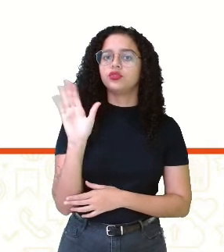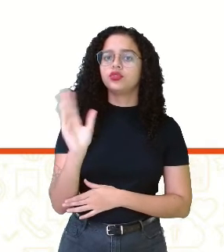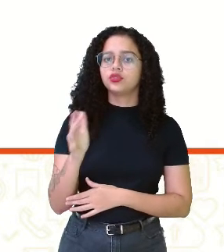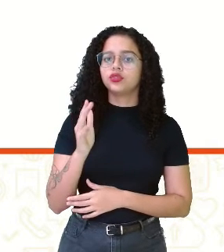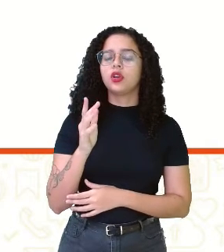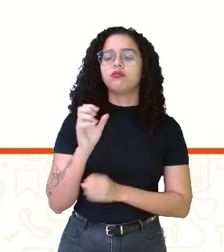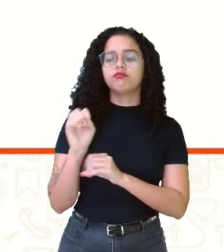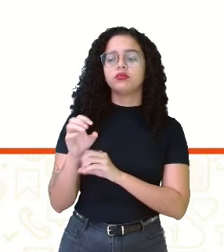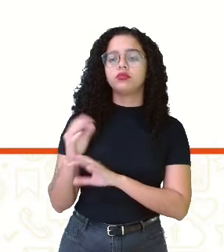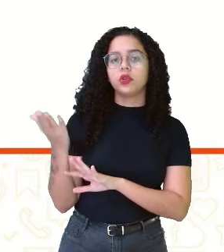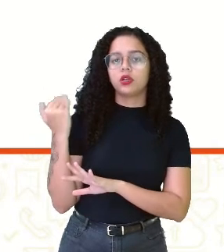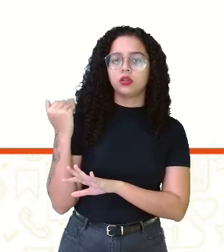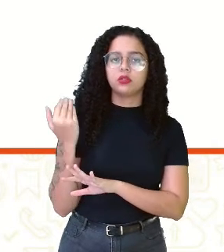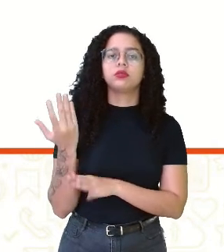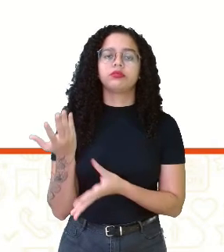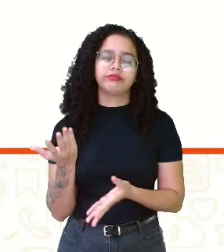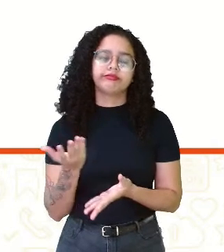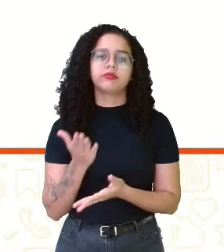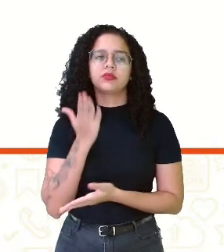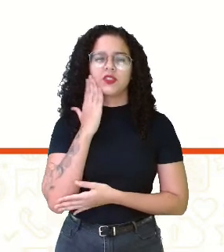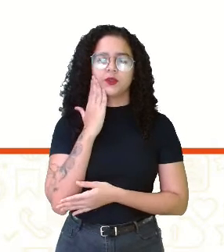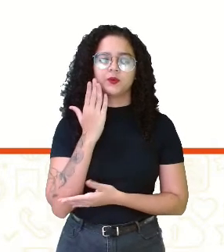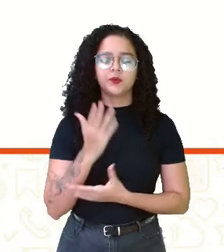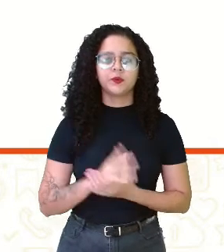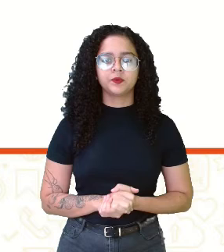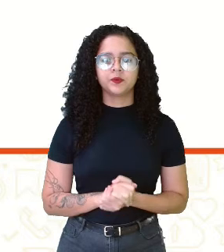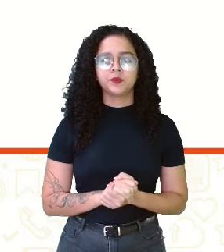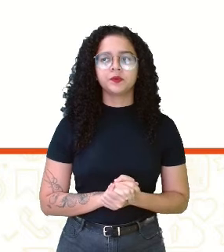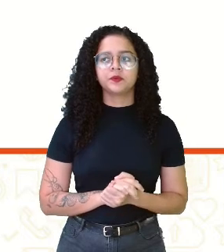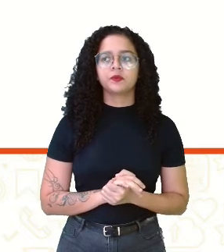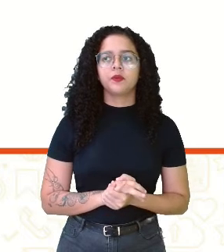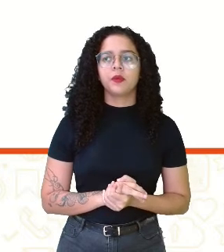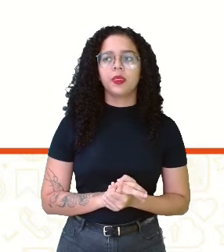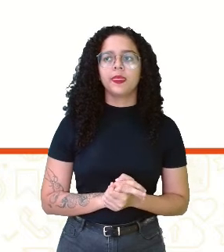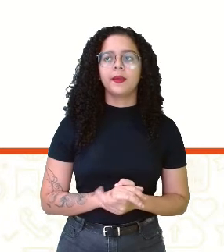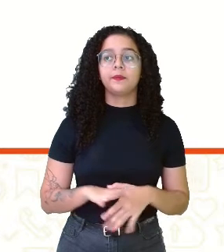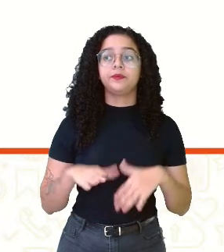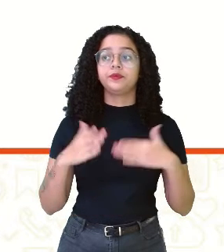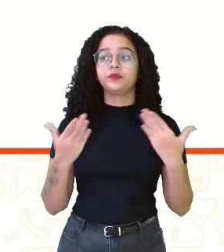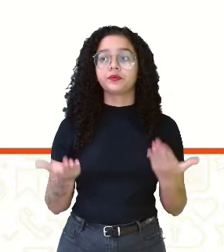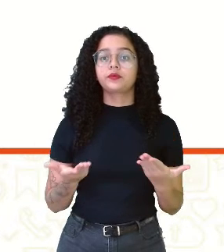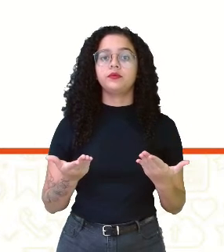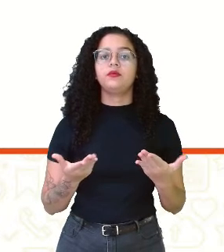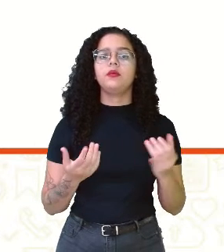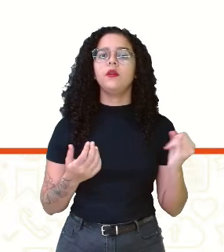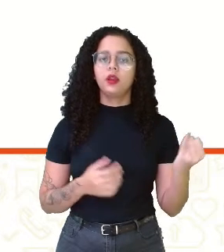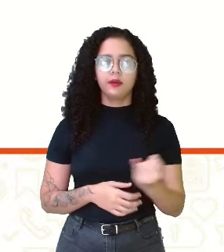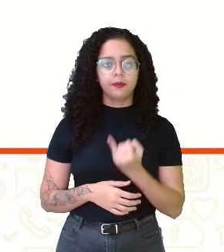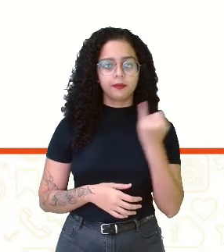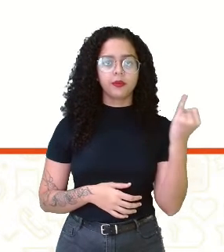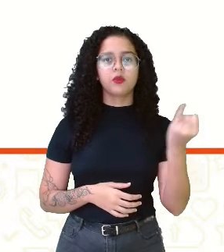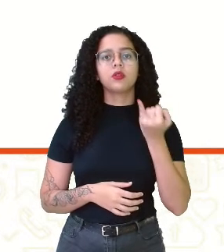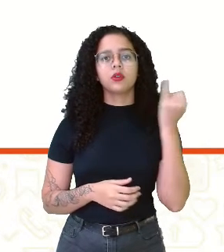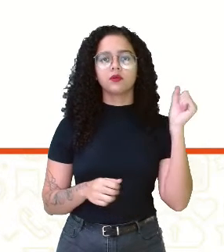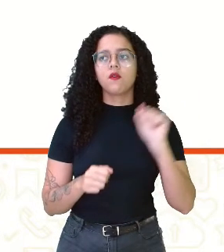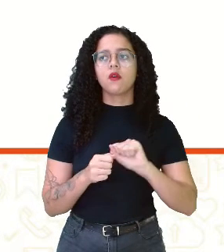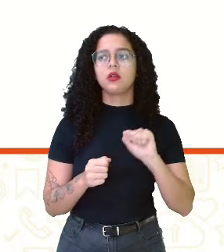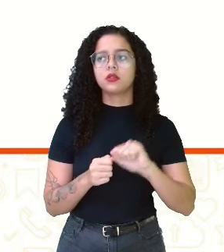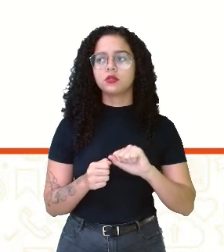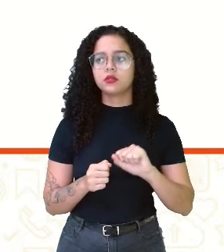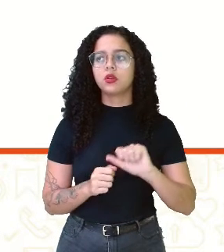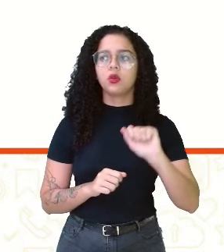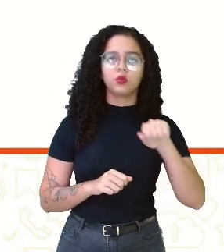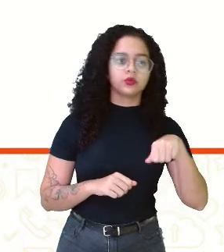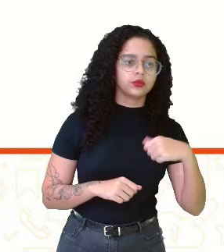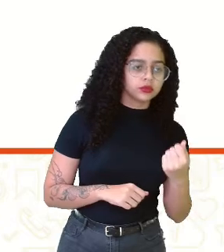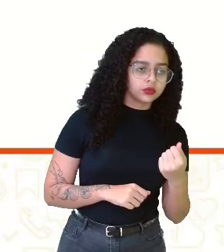trabalhou, um conjunto de palavras específico daquela aula. Então, é importante fazer o